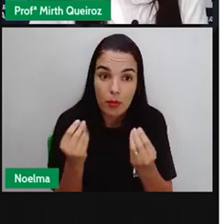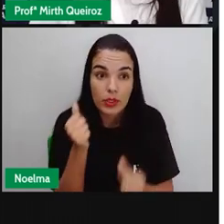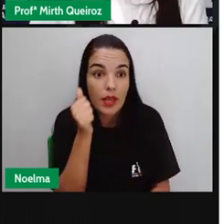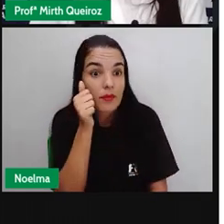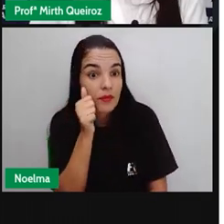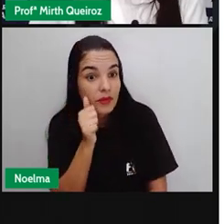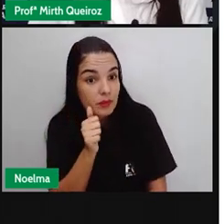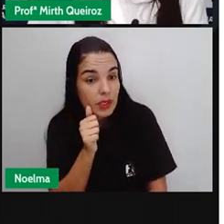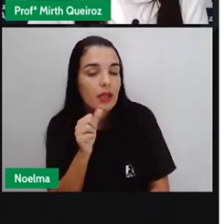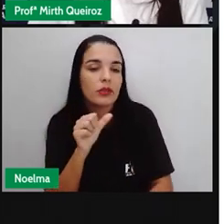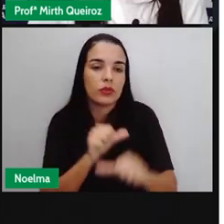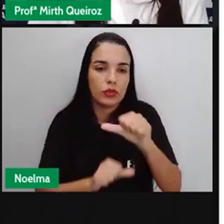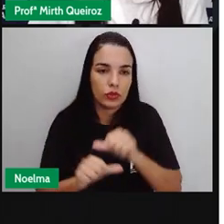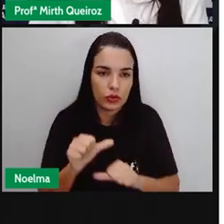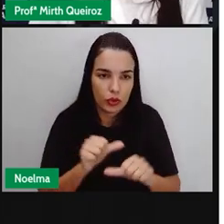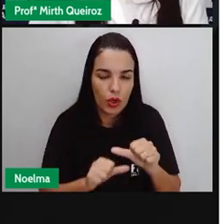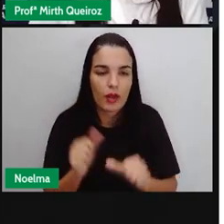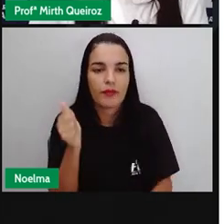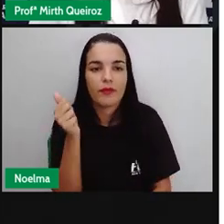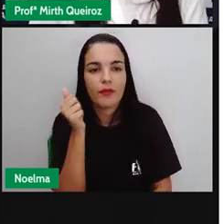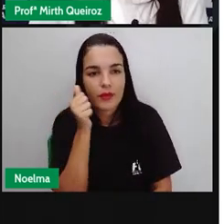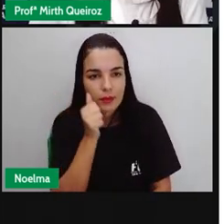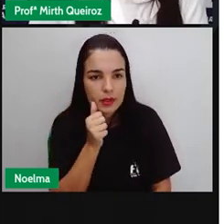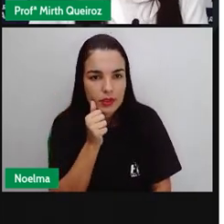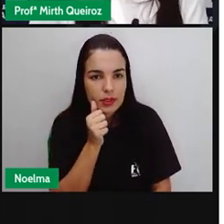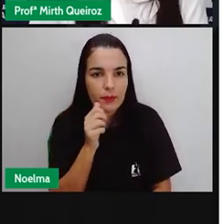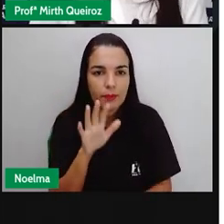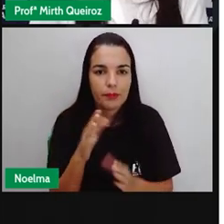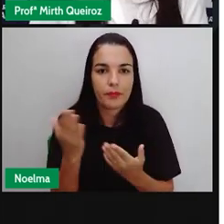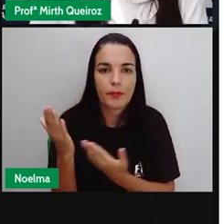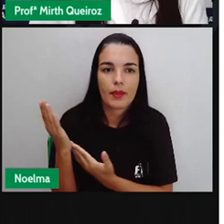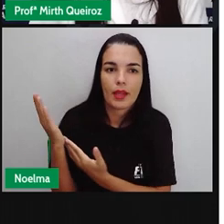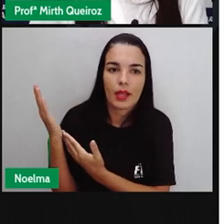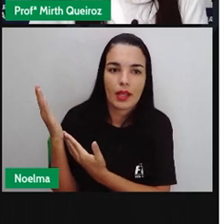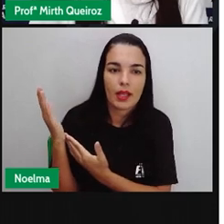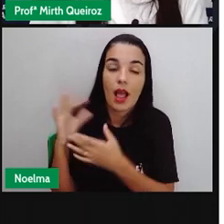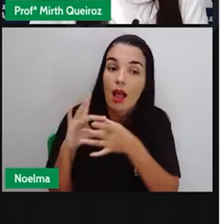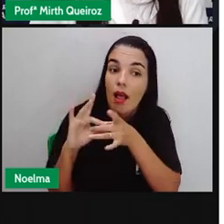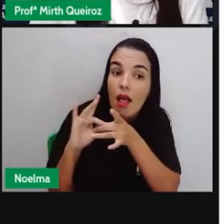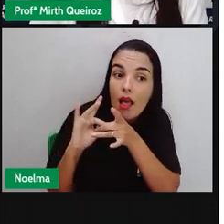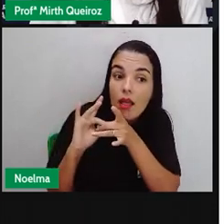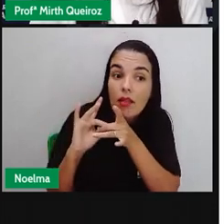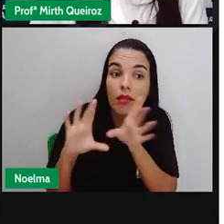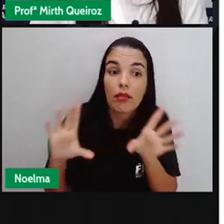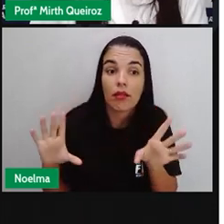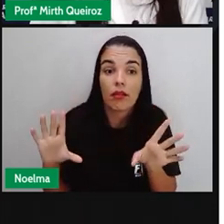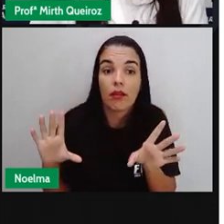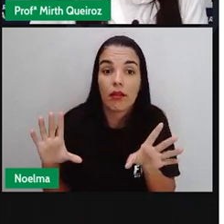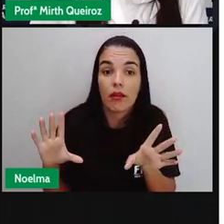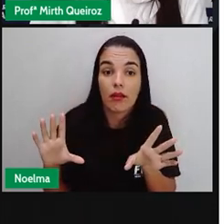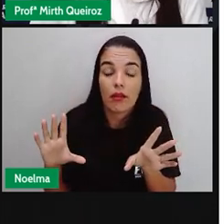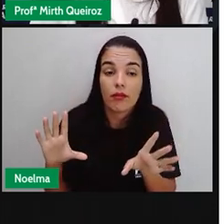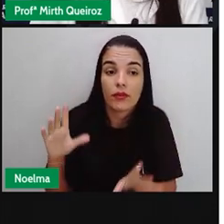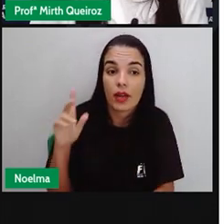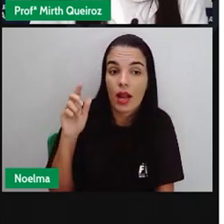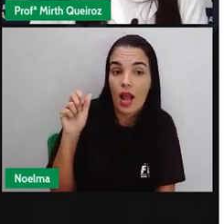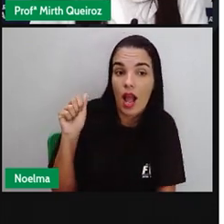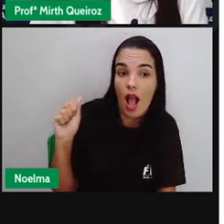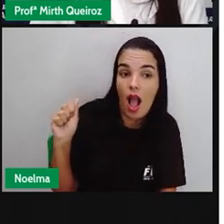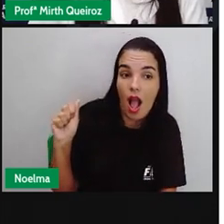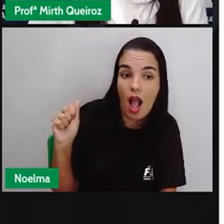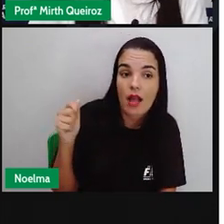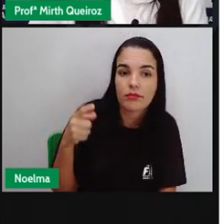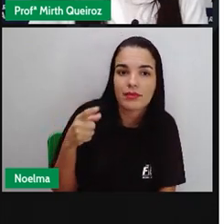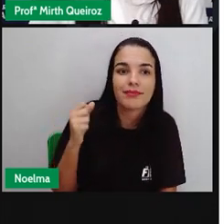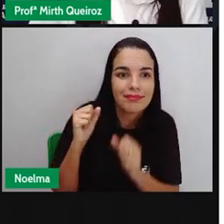fica necessário. É permitida a venda de mercadorias. A gente já acrescentou o artigo A aí antes da palavra